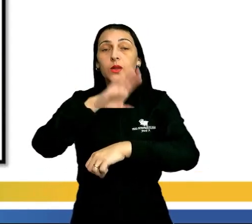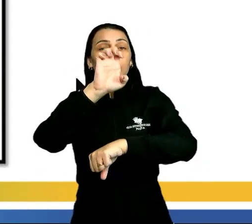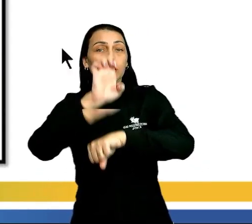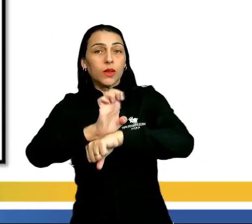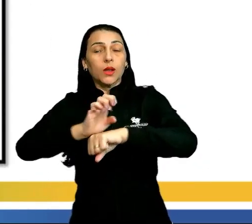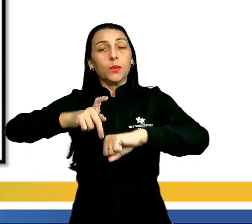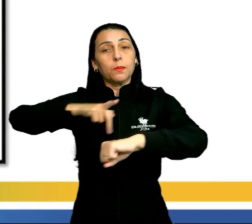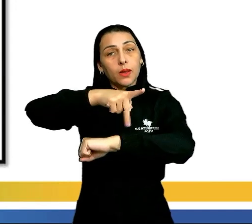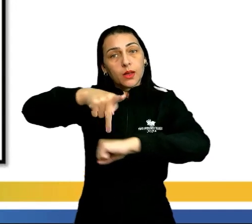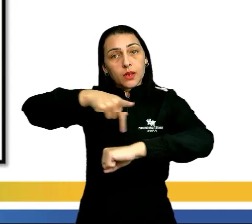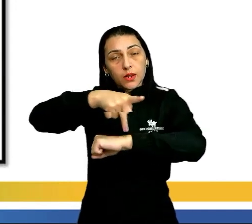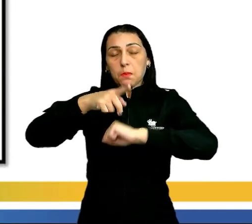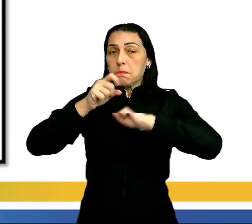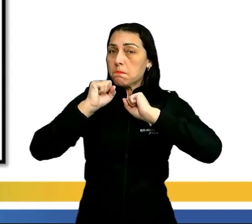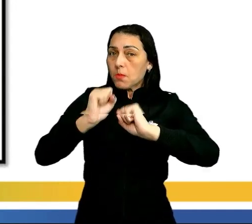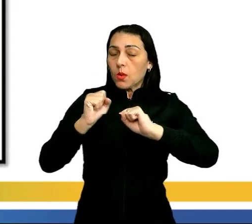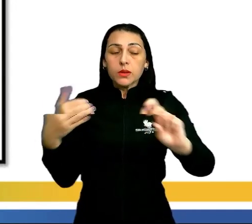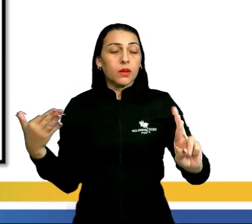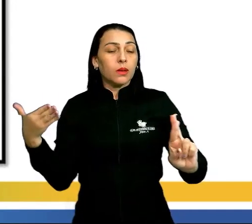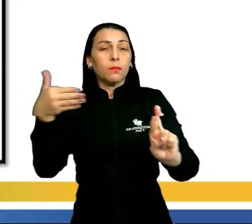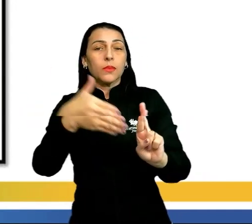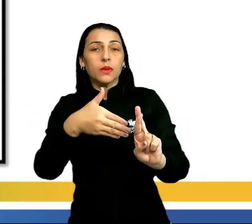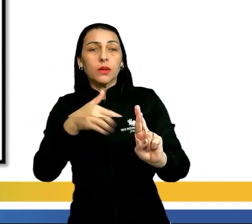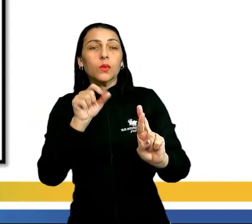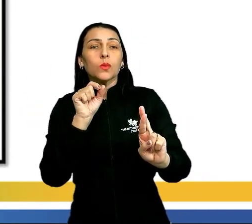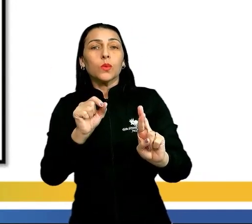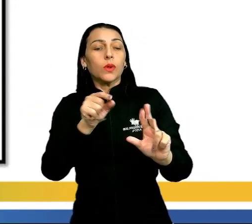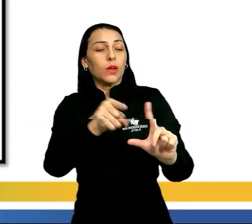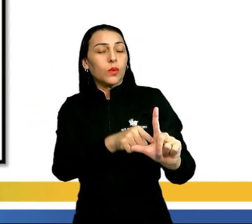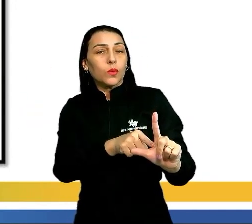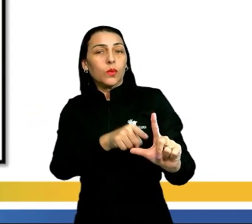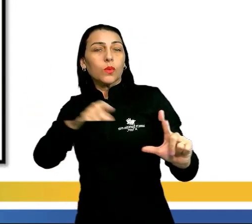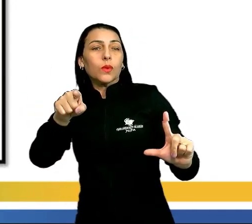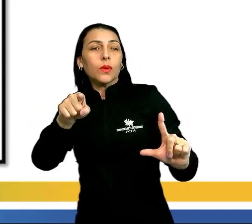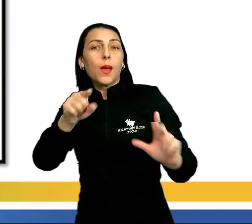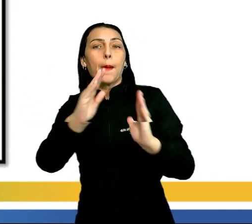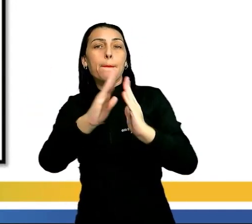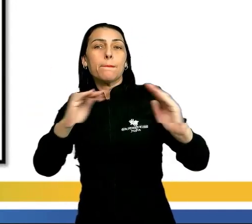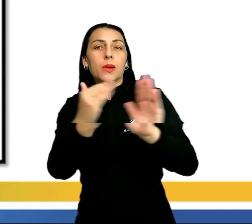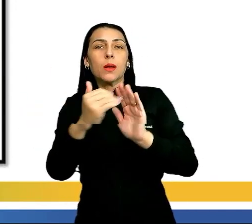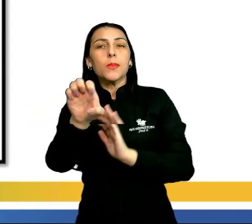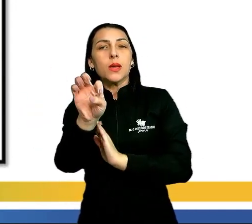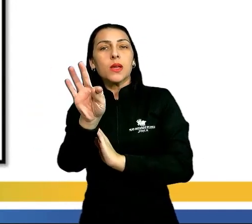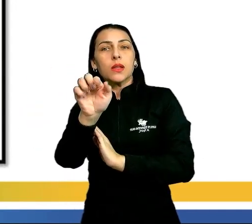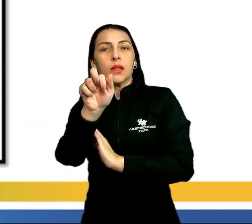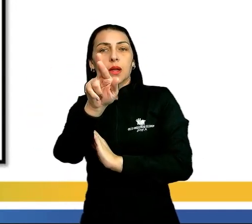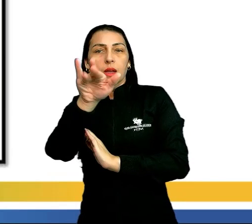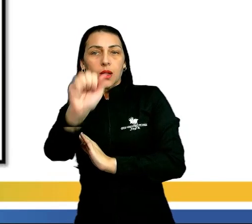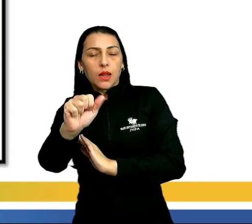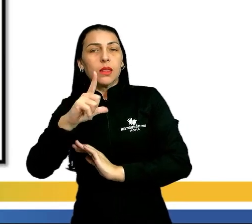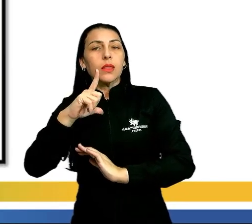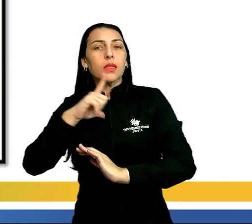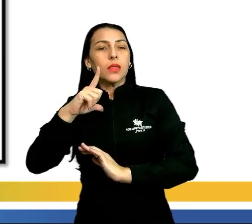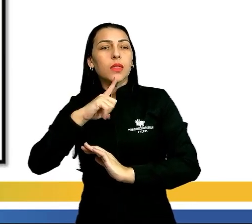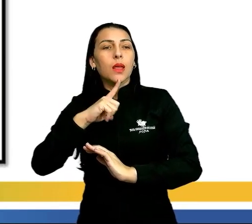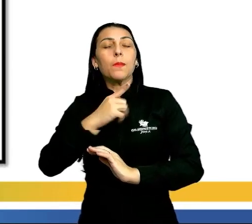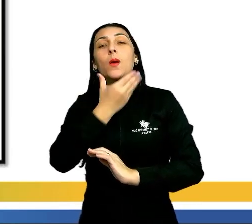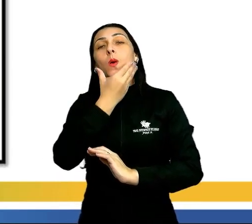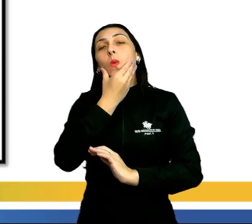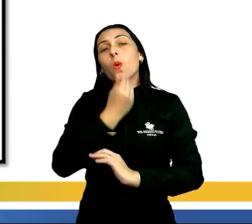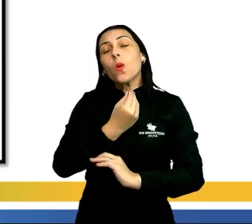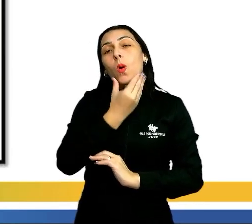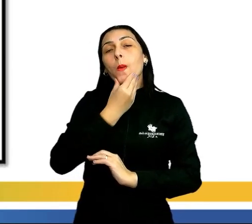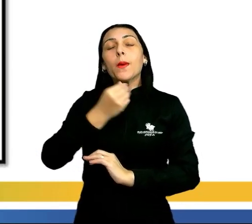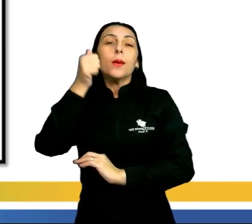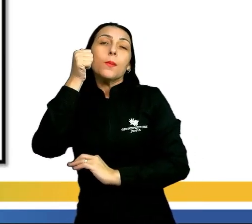estado, país, pode ser representada através do gráfico chamado de pirâmide etária, onde nós temos de um lado os homens,